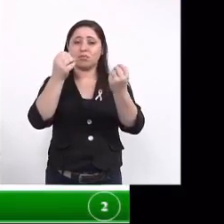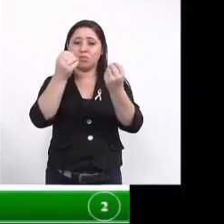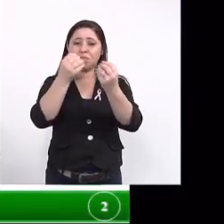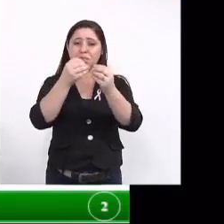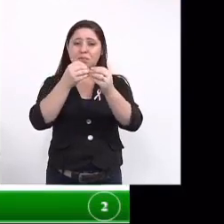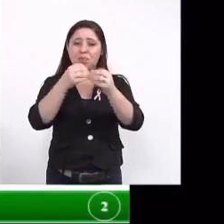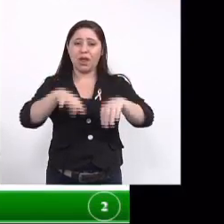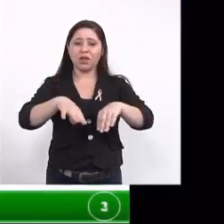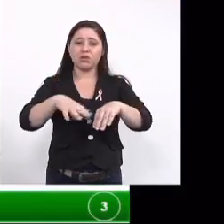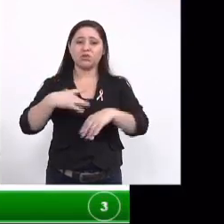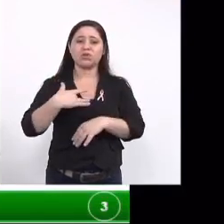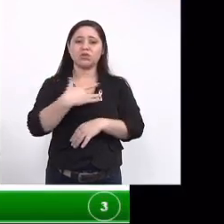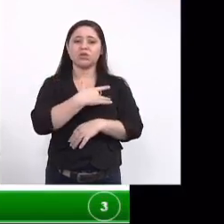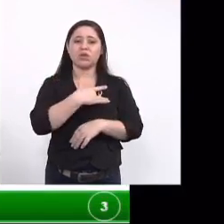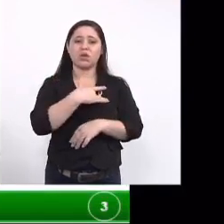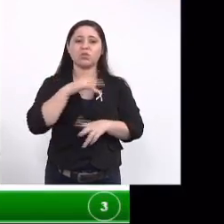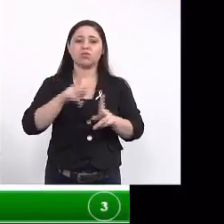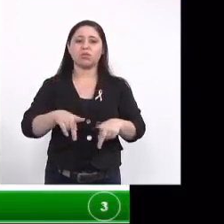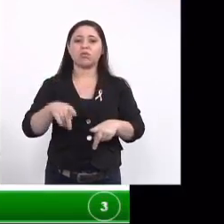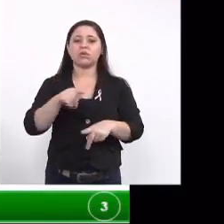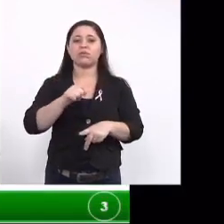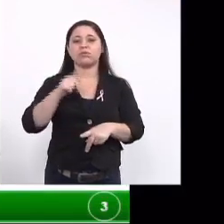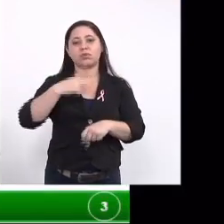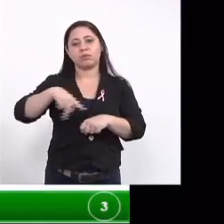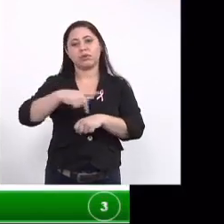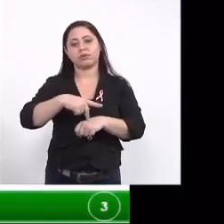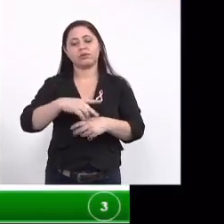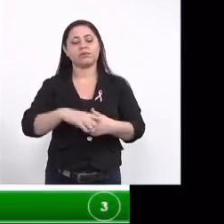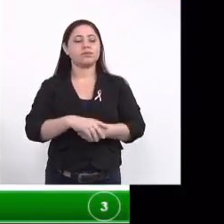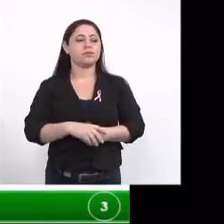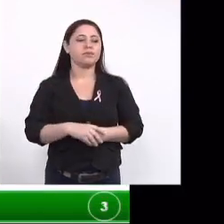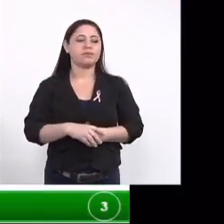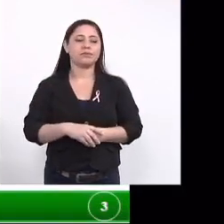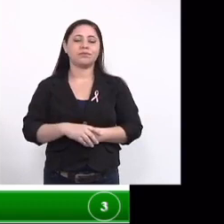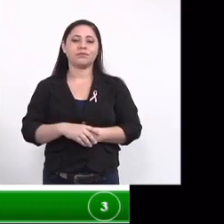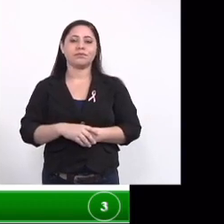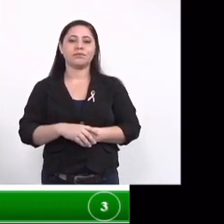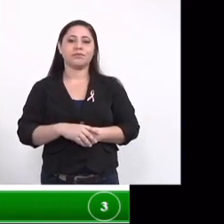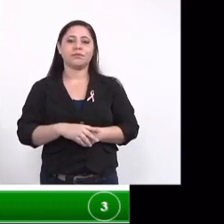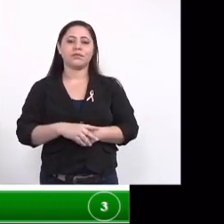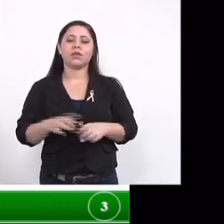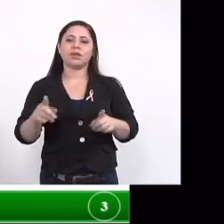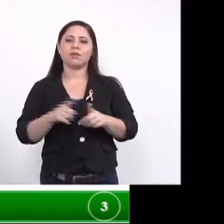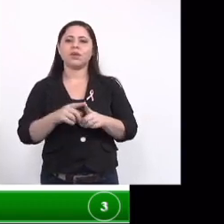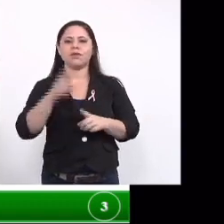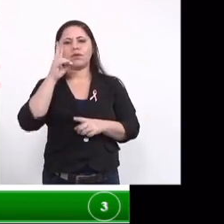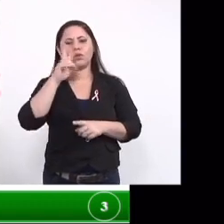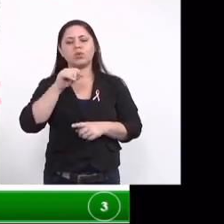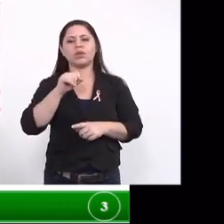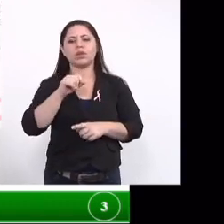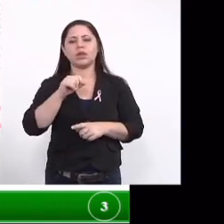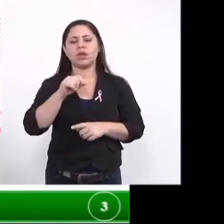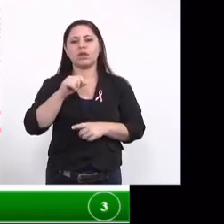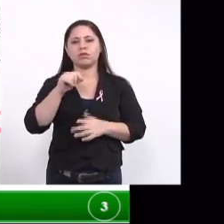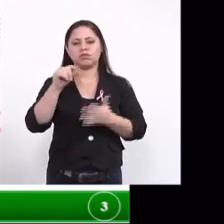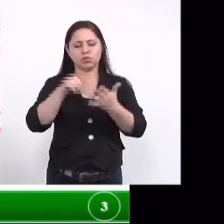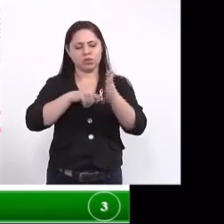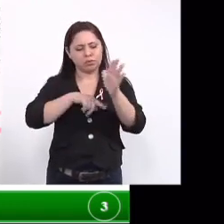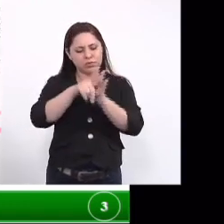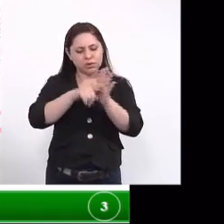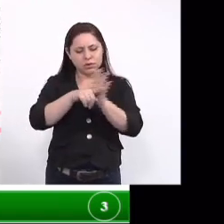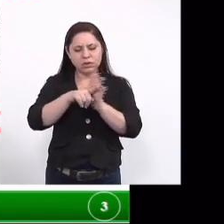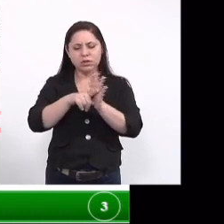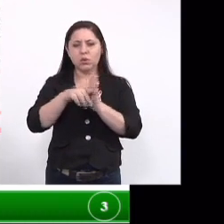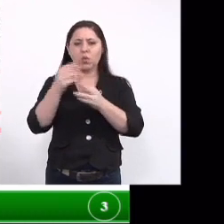alarmantes à saúde pública do nosso país com isso nós verificamos na literatura o potencial